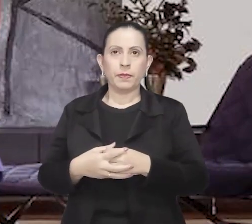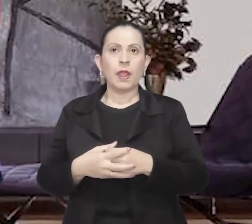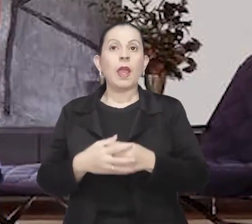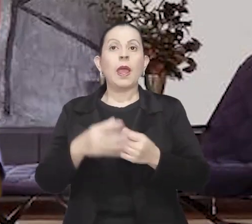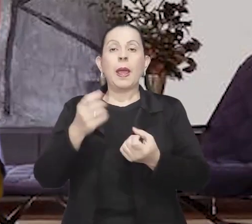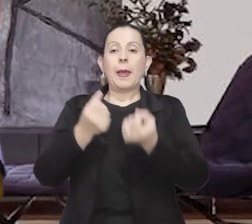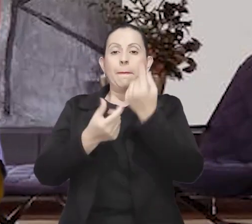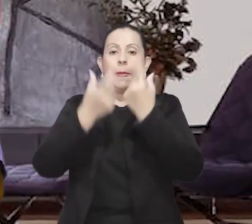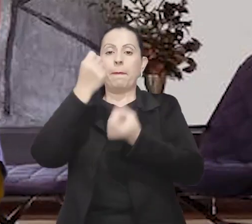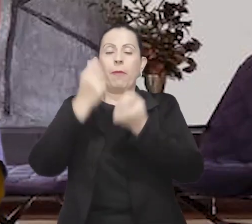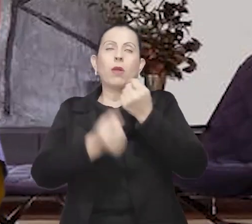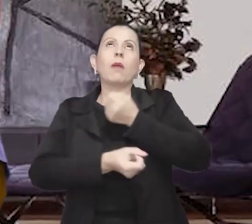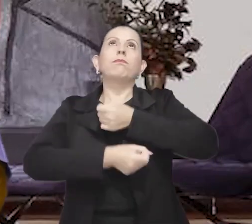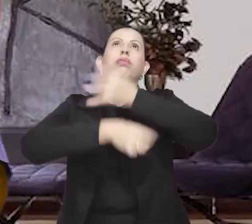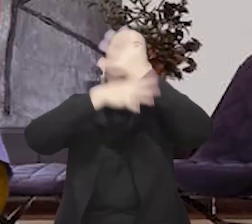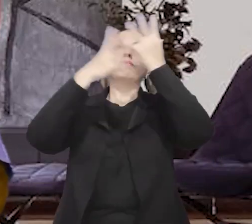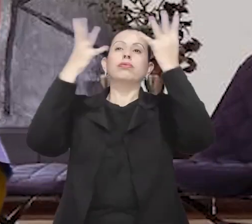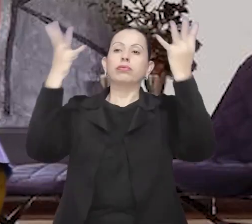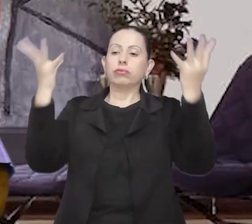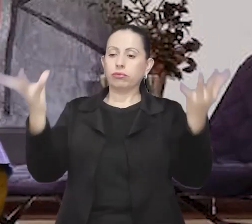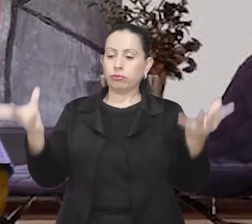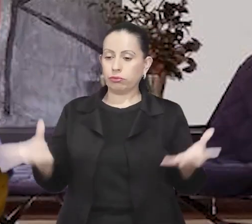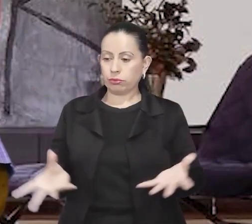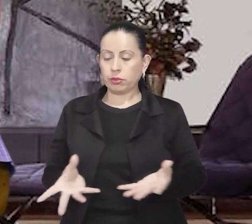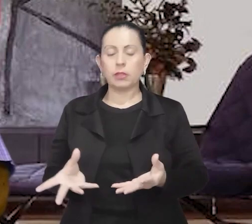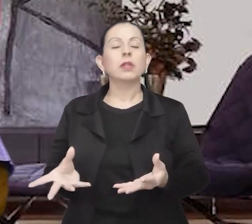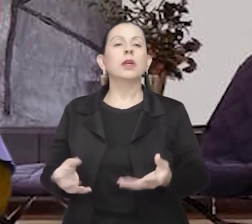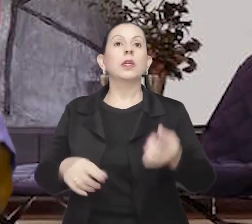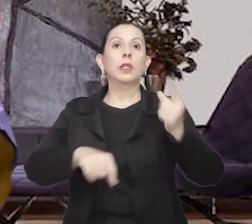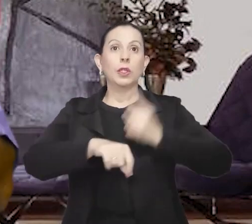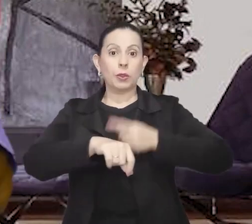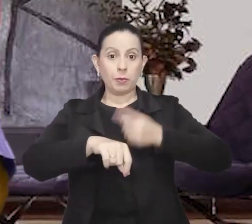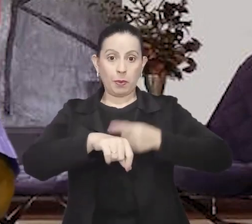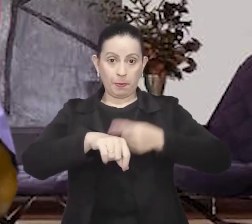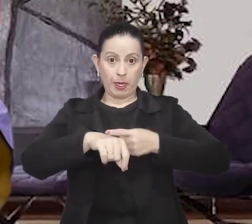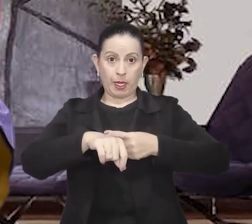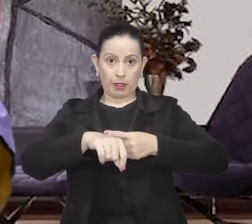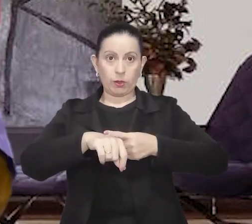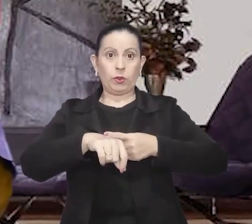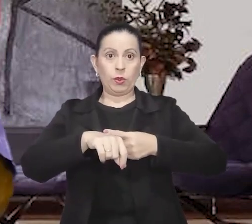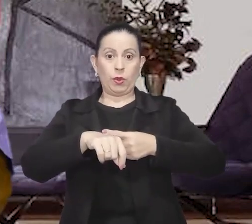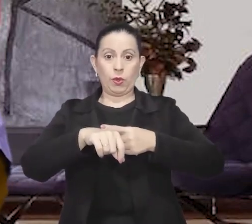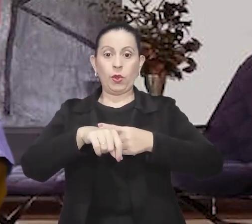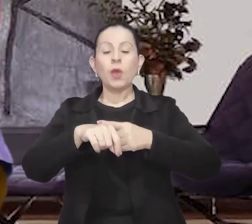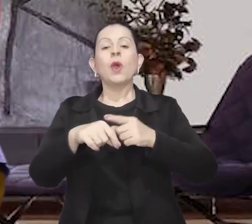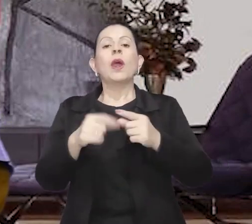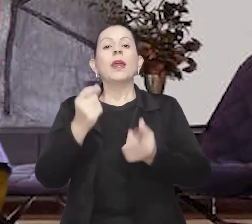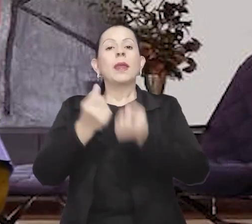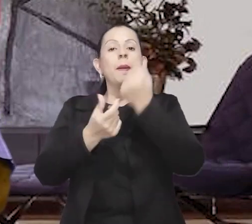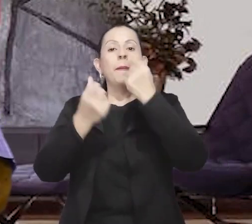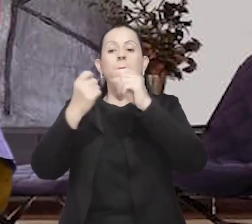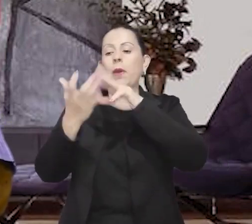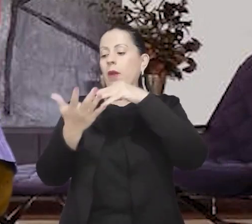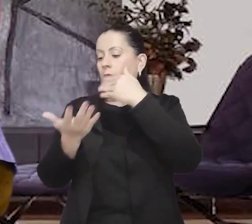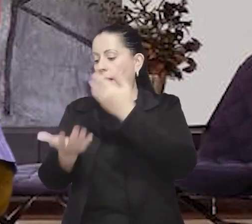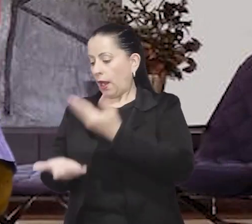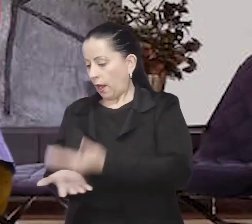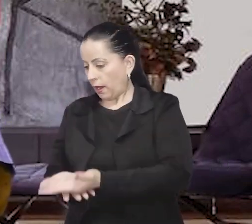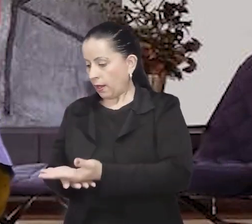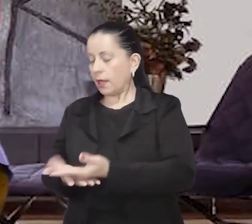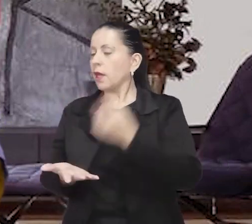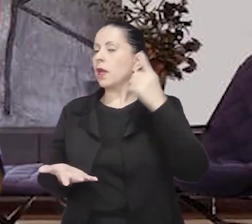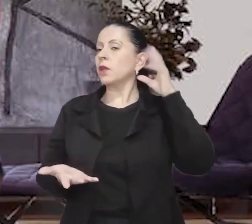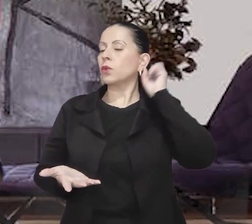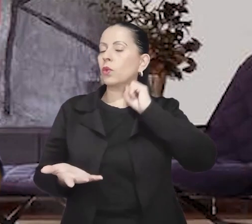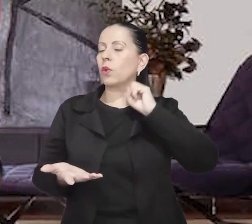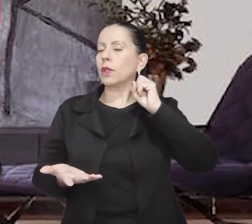mãos ao rosto e fecha os olhos em desespero. Pipocas voam para todos os lados. No momento